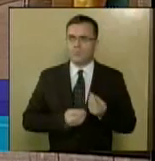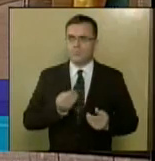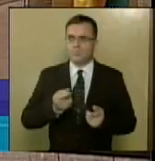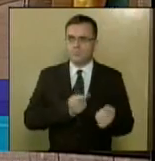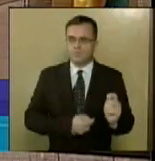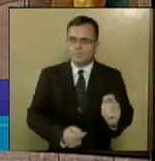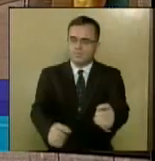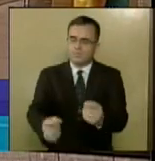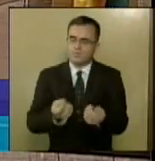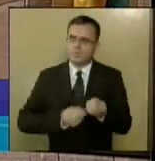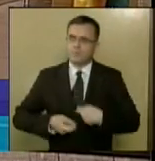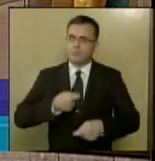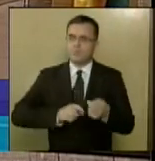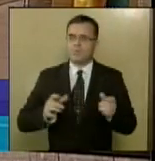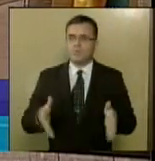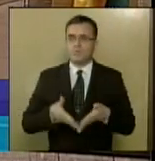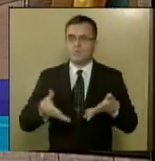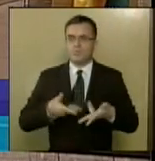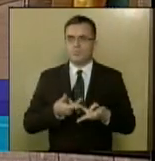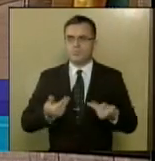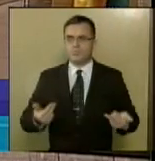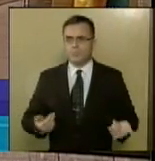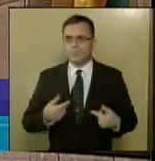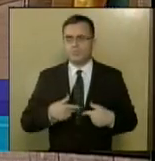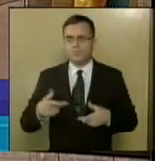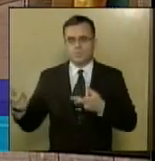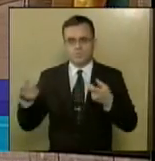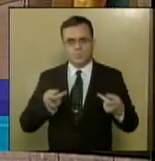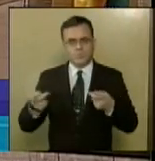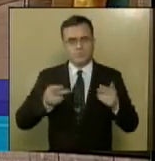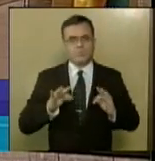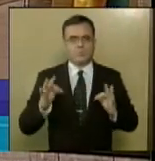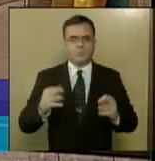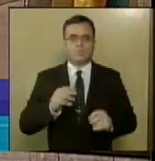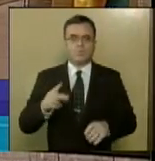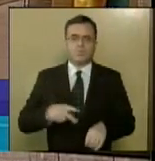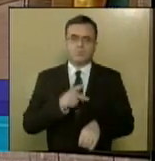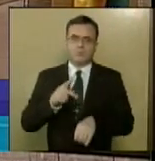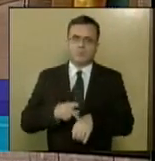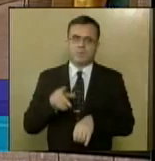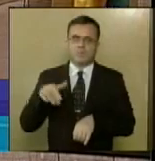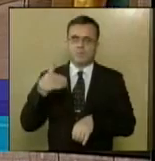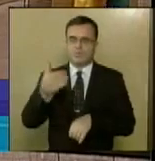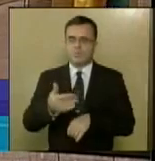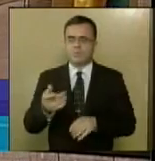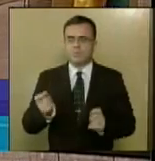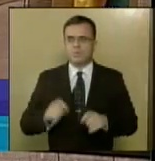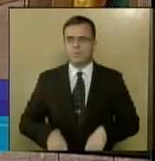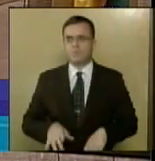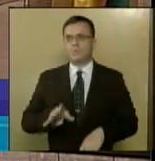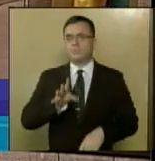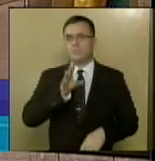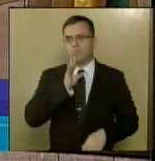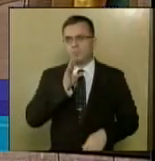para os problemas atuais e que recebe a visita de pessoas de todo o país e até de fora, para conhecer o sistema.